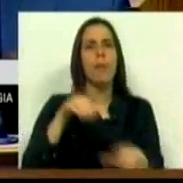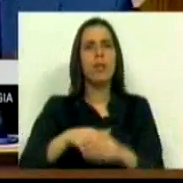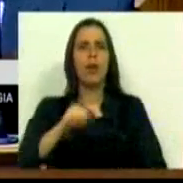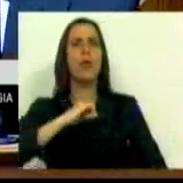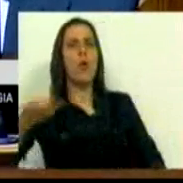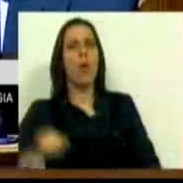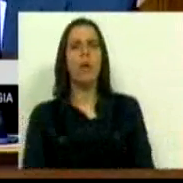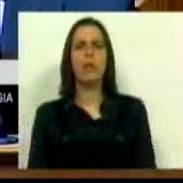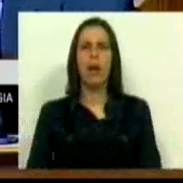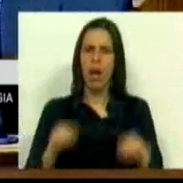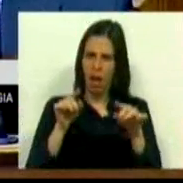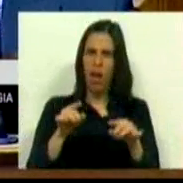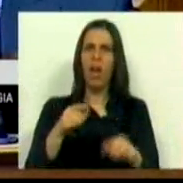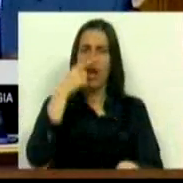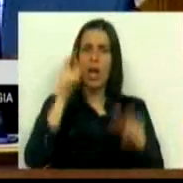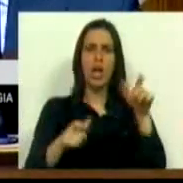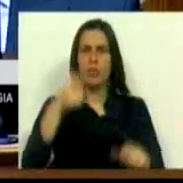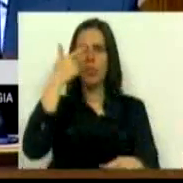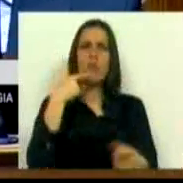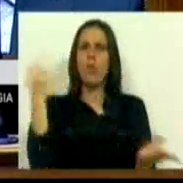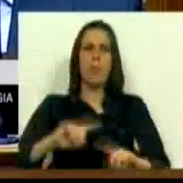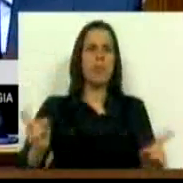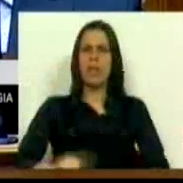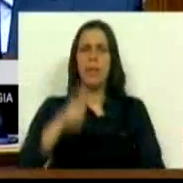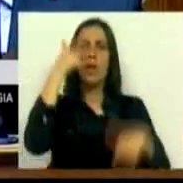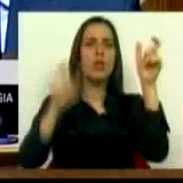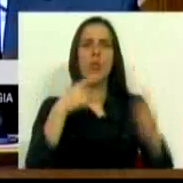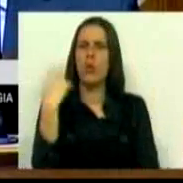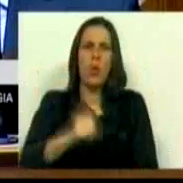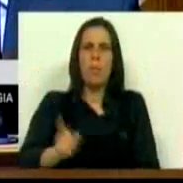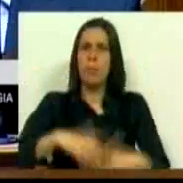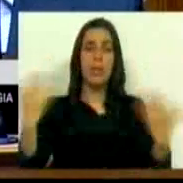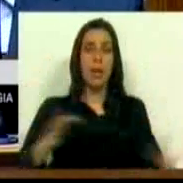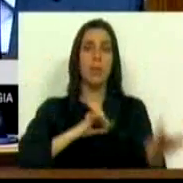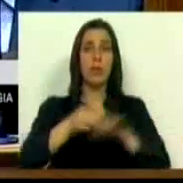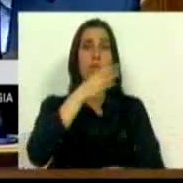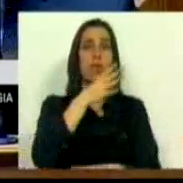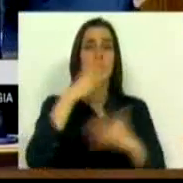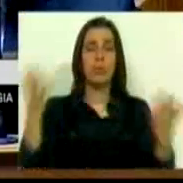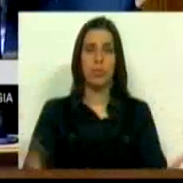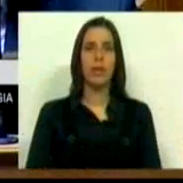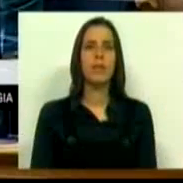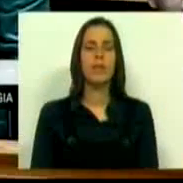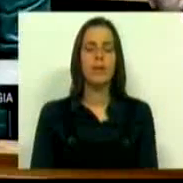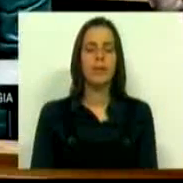votar contra. É isso que os cidadãos não entendem. Os cidadãos não entendem isso, Sras. e Srs. Deputados.